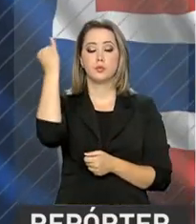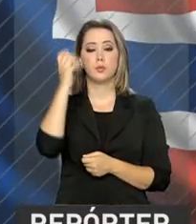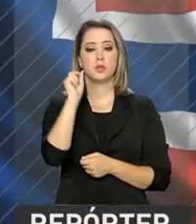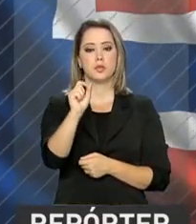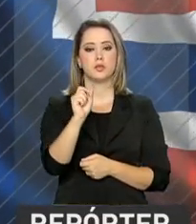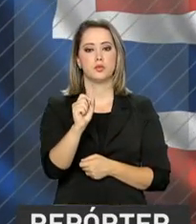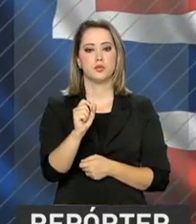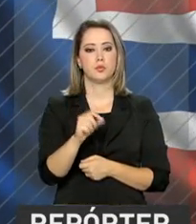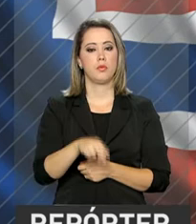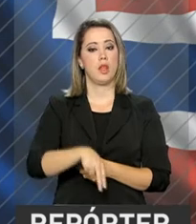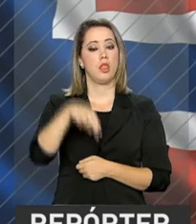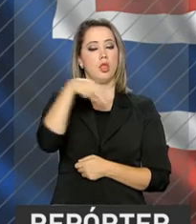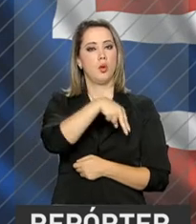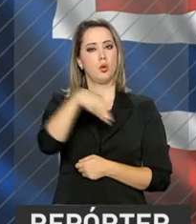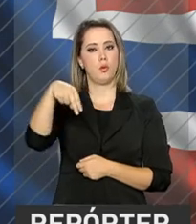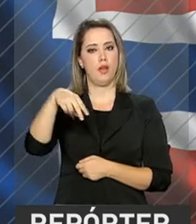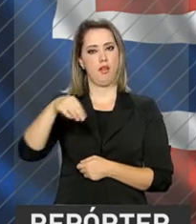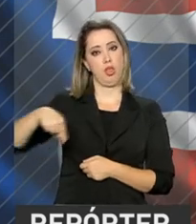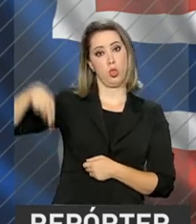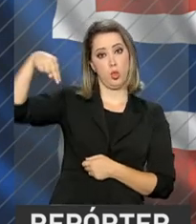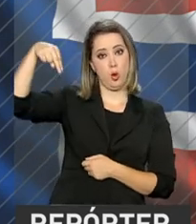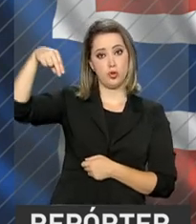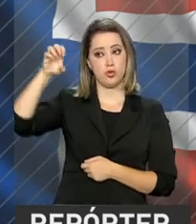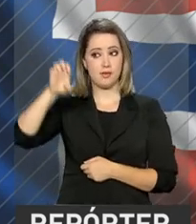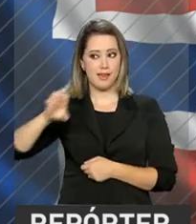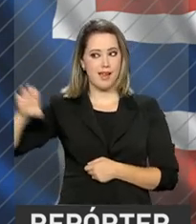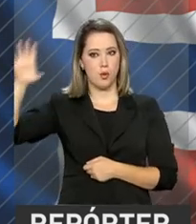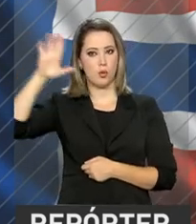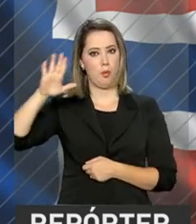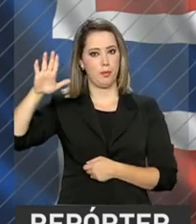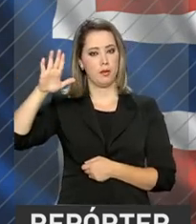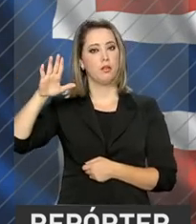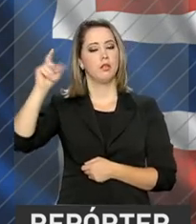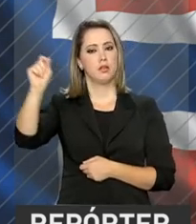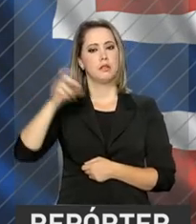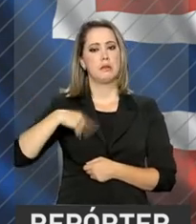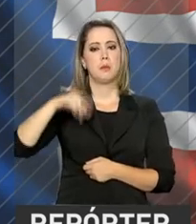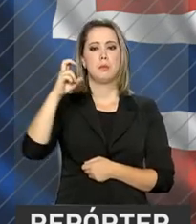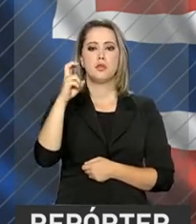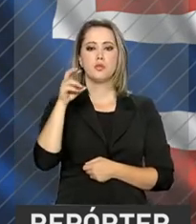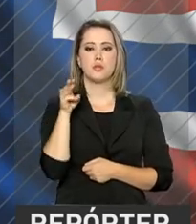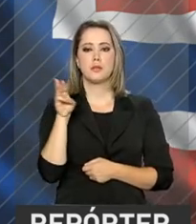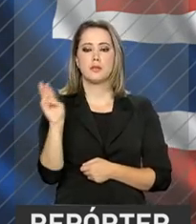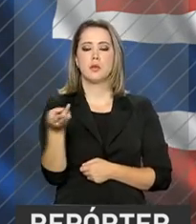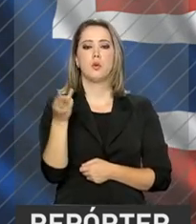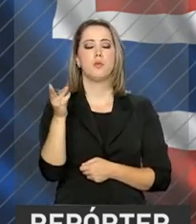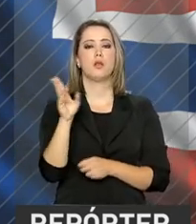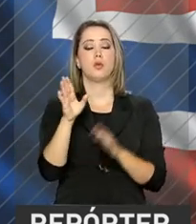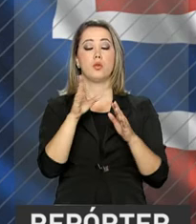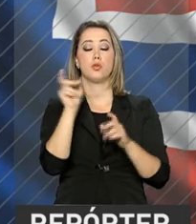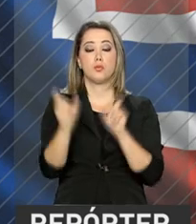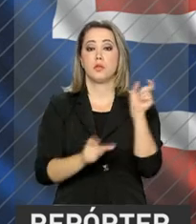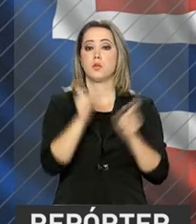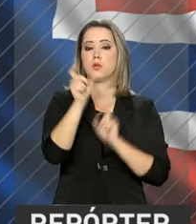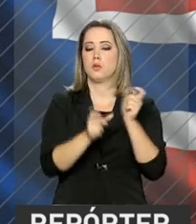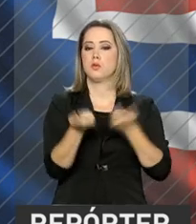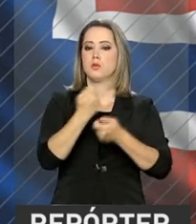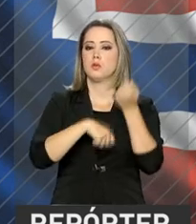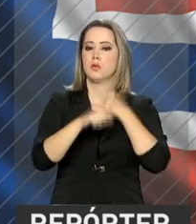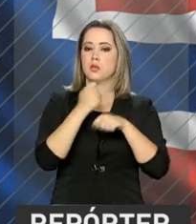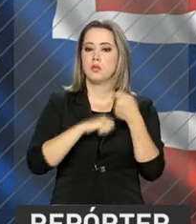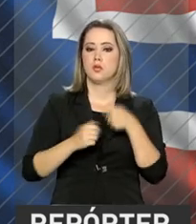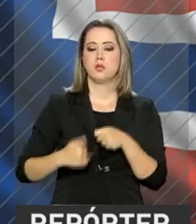Noruega fica no norte da Europa. Tem pouco mais de 5 milhões de habitantes. E uma economia que movimentou no ano